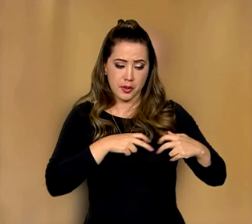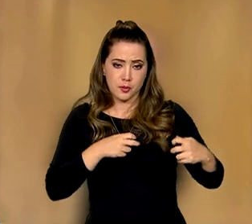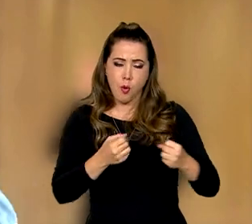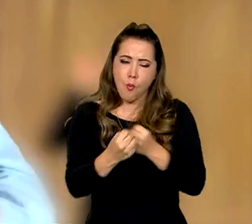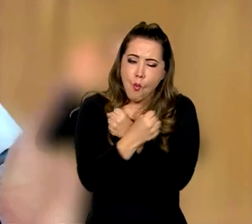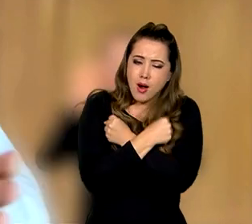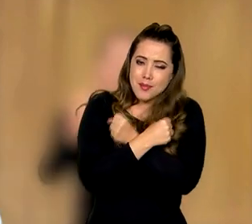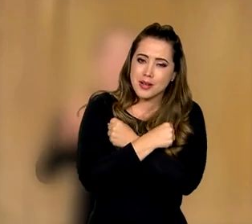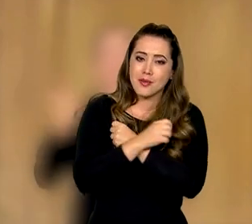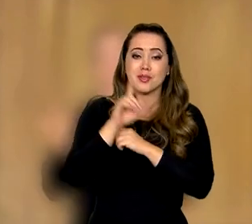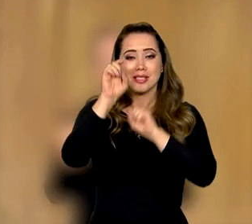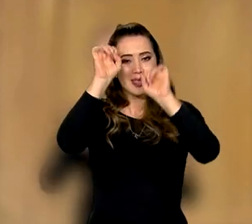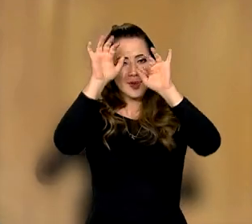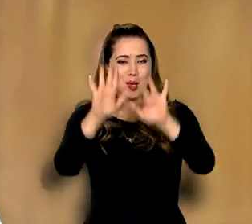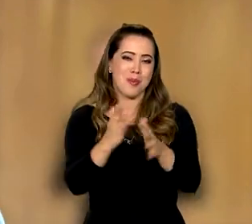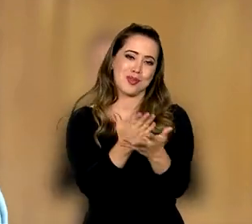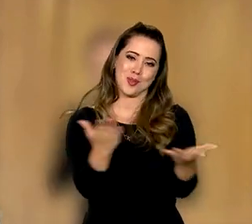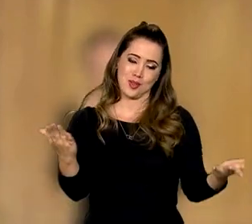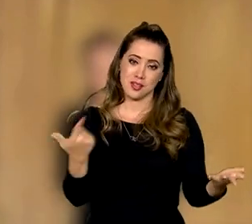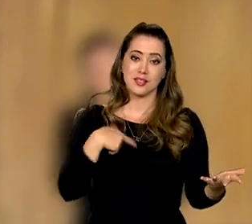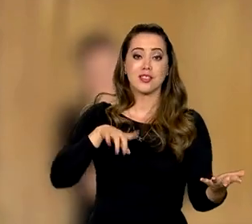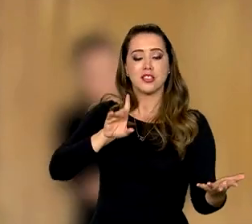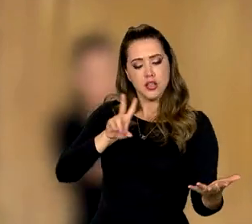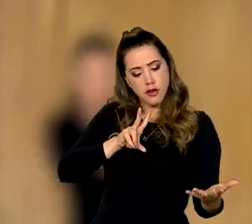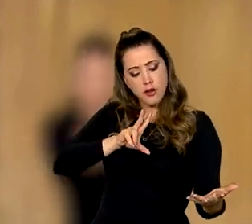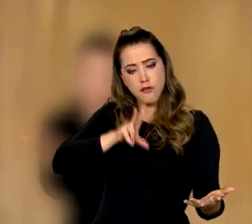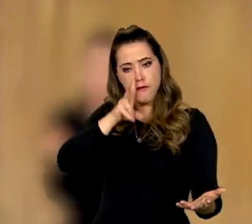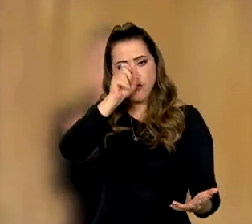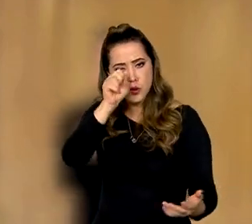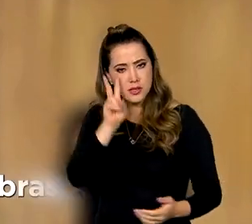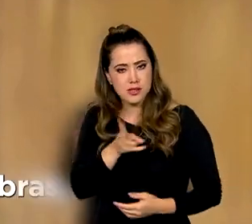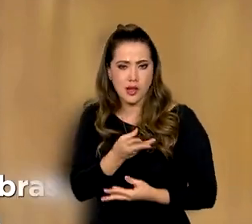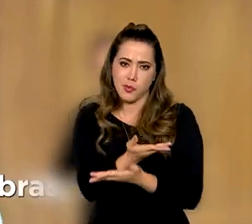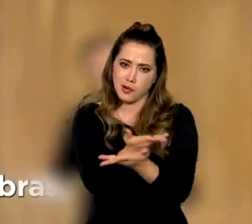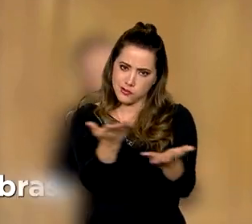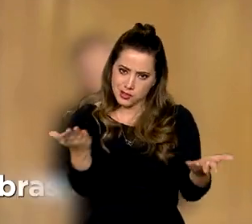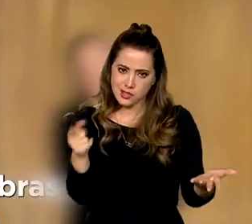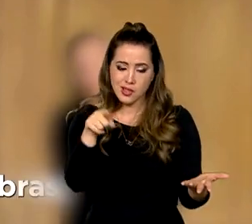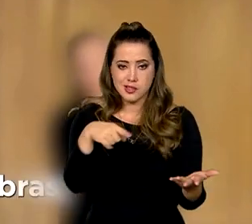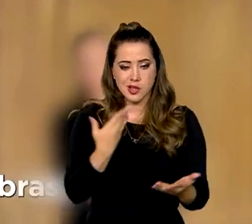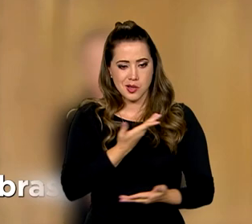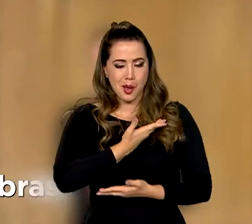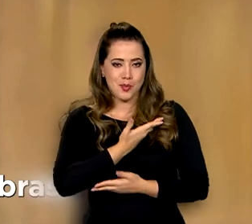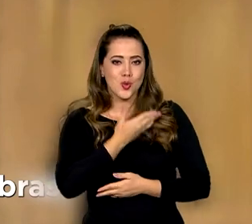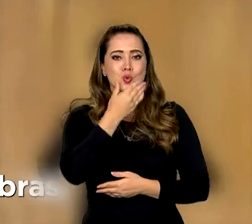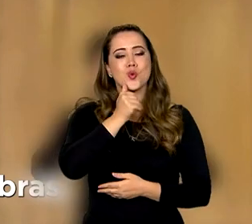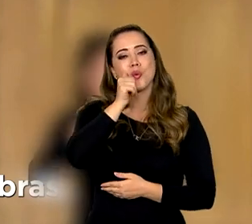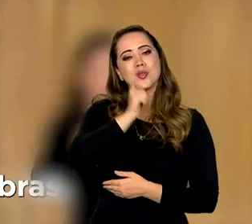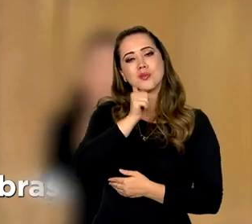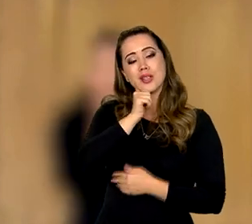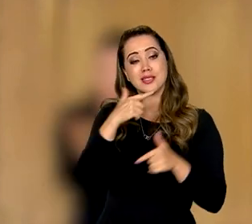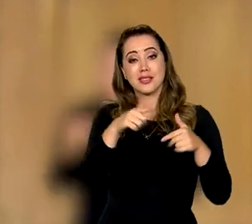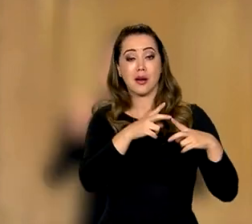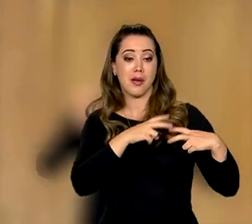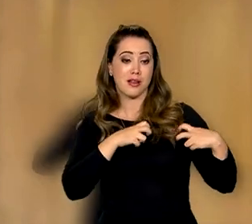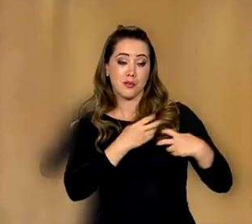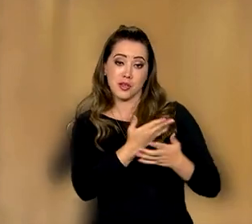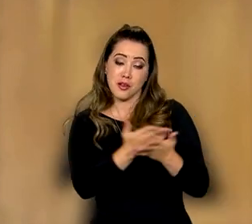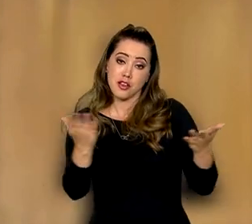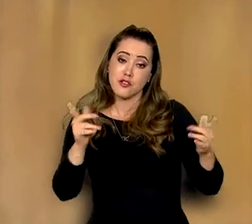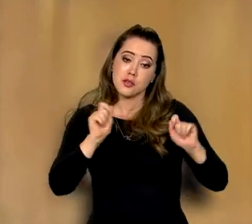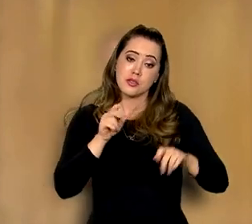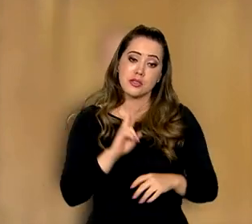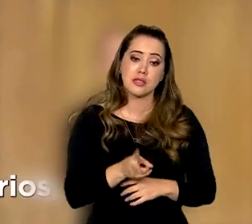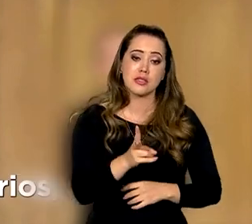abraço, que Deus nos abençoe e que dê força a vocês, companheiros e companheiras da Petrobras, para que vocês